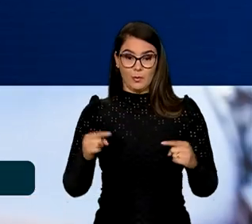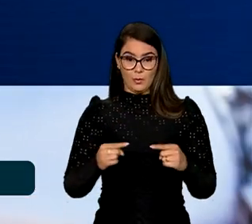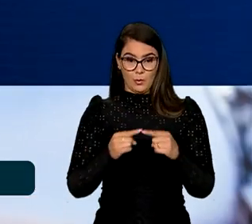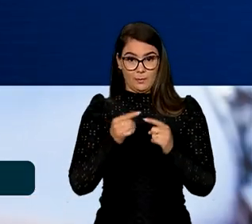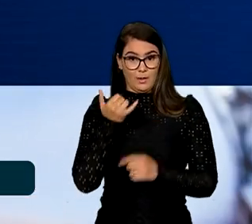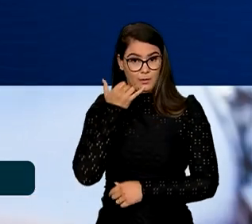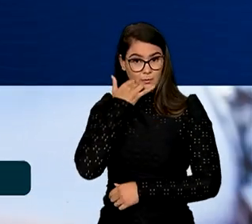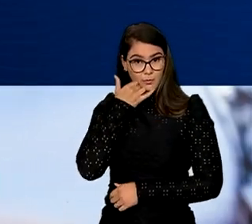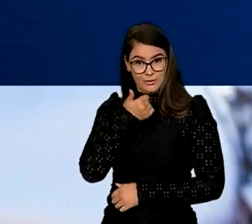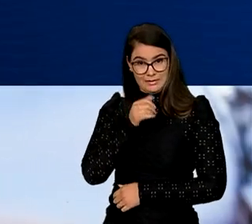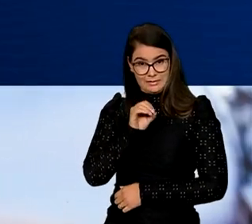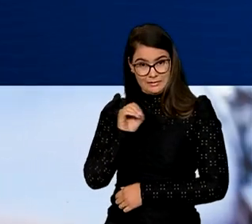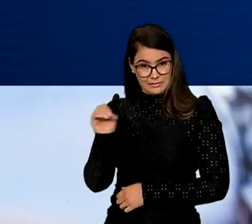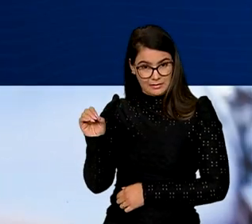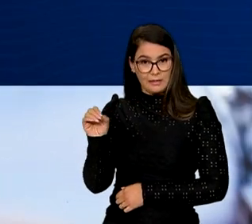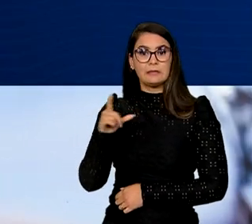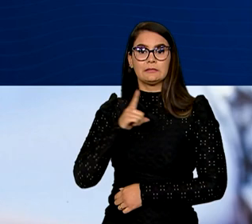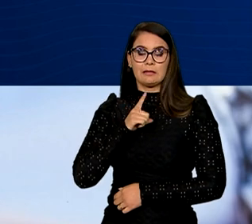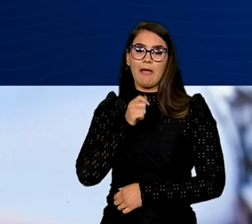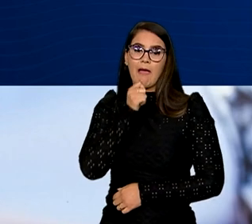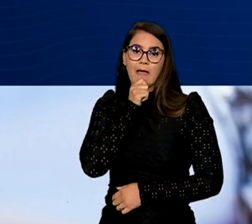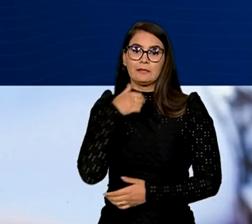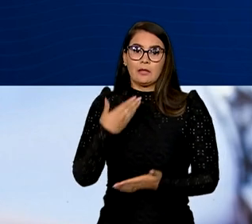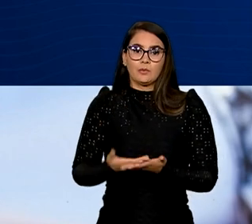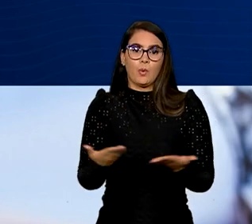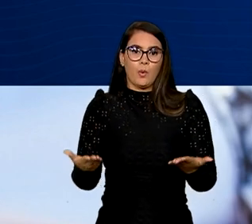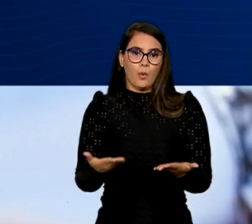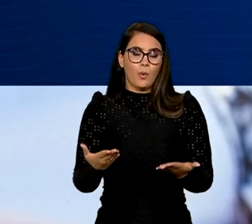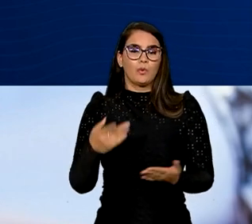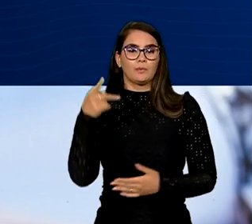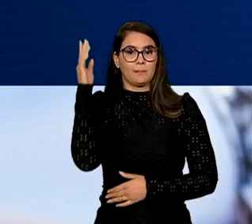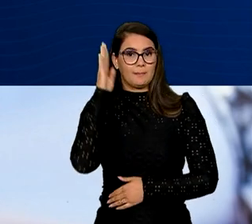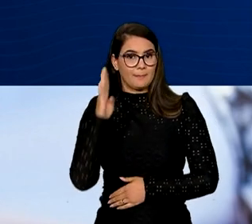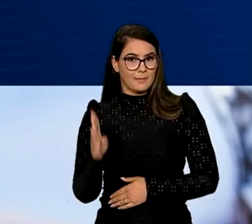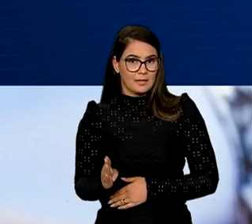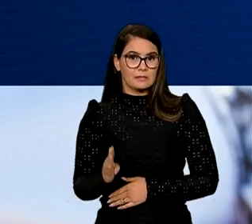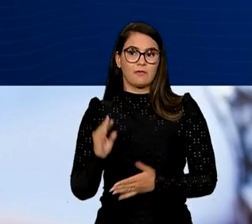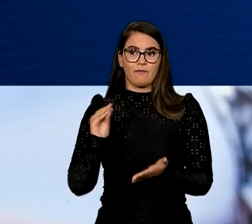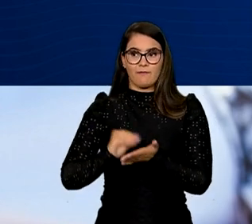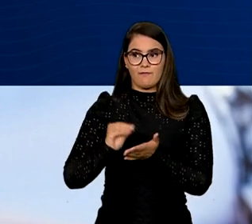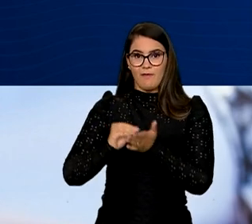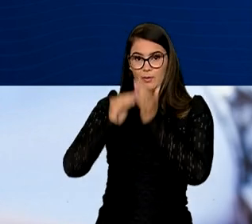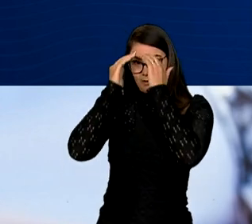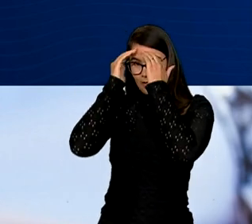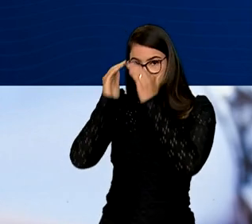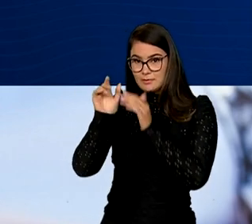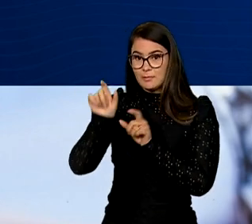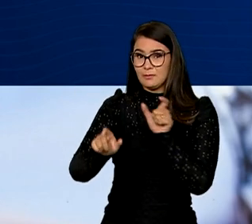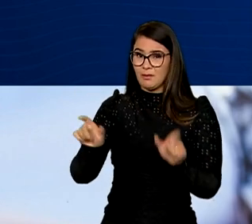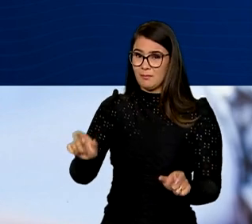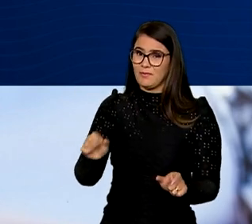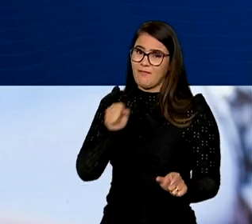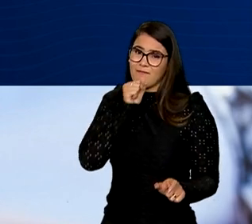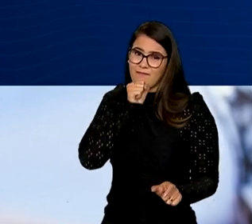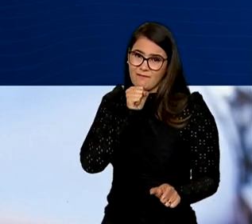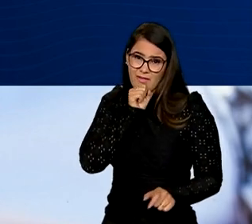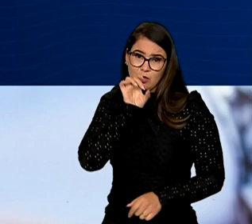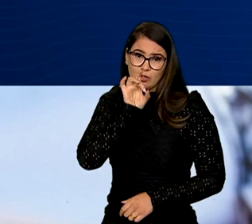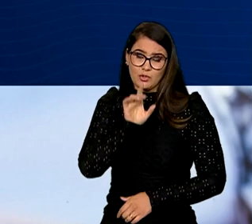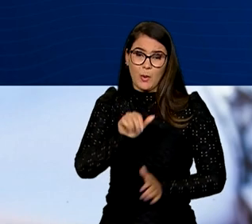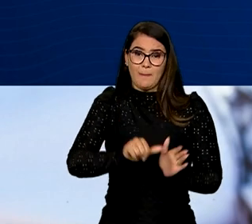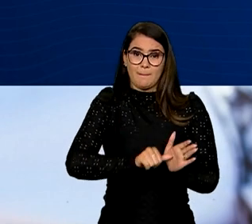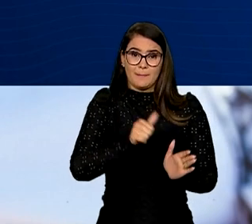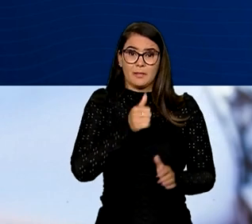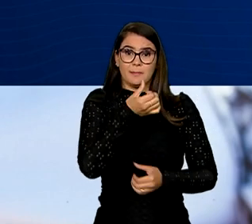Disque 100, ainda existem muitos casos no país de desrespeito à pessoa idosa. Apenas no